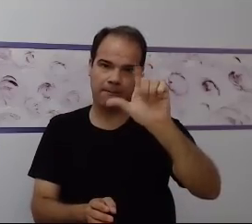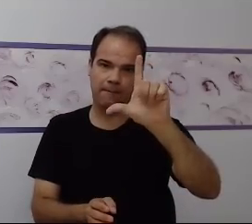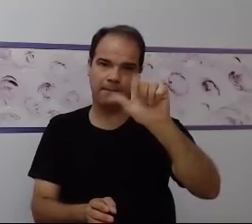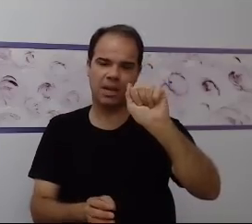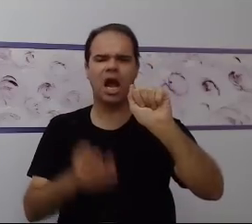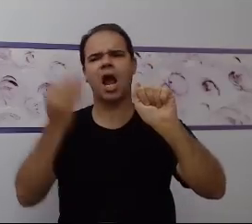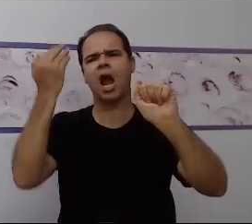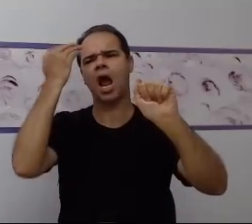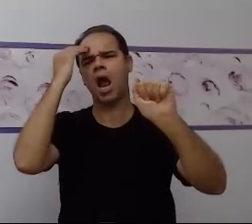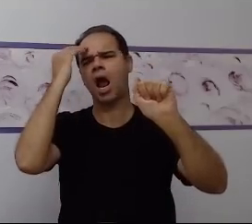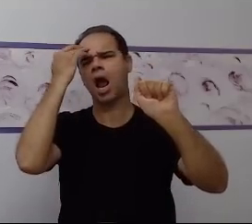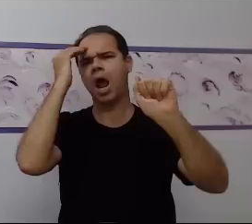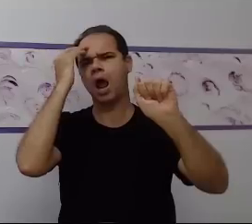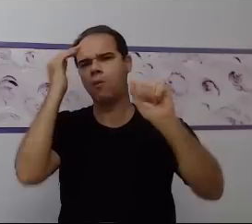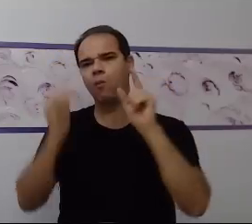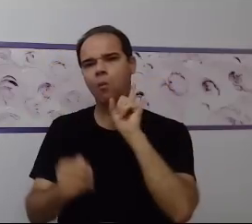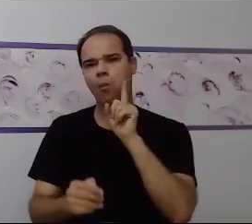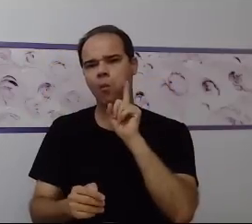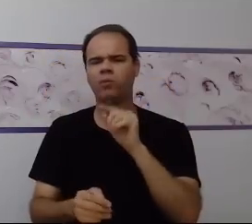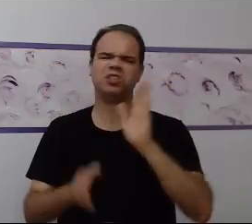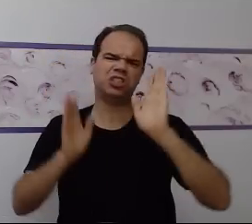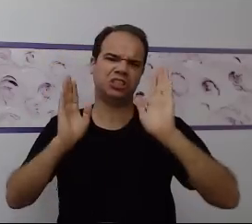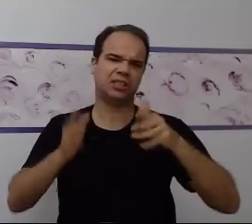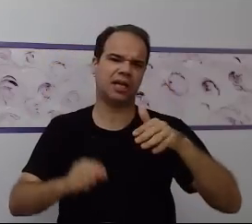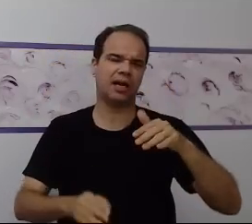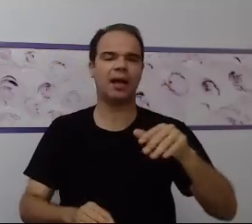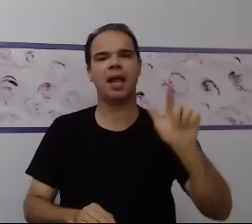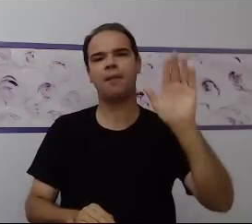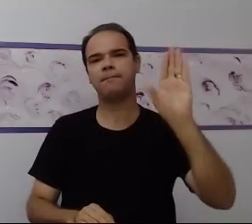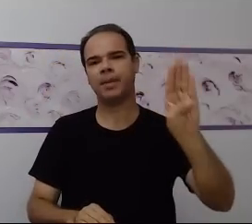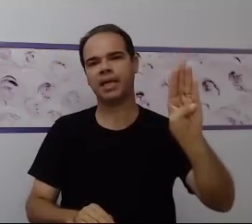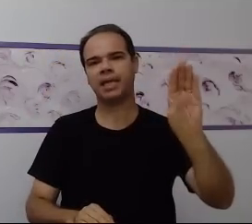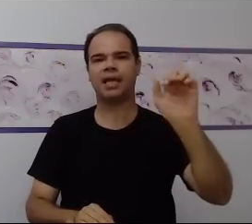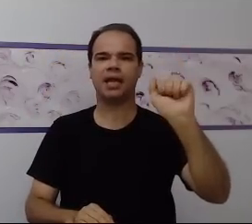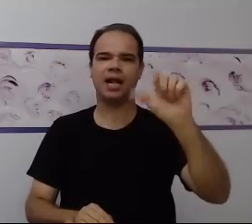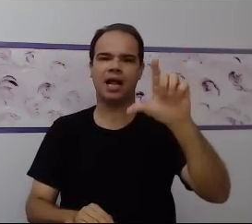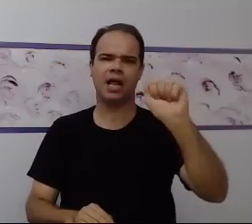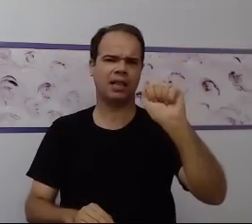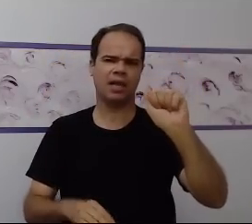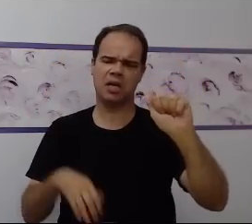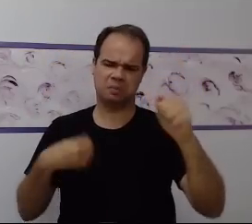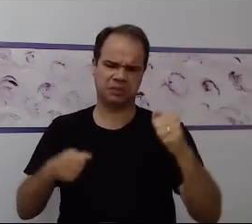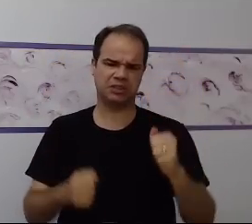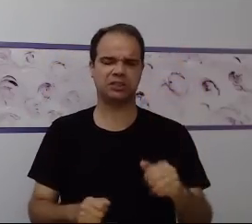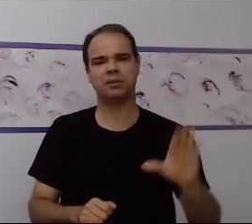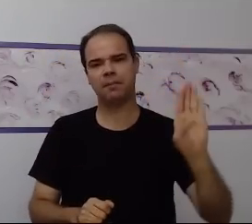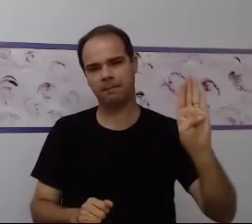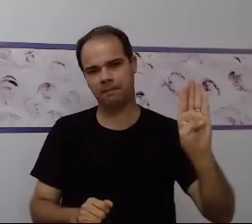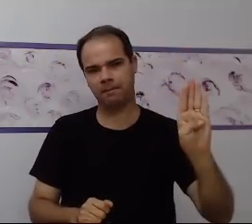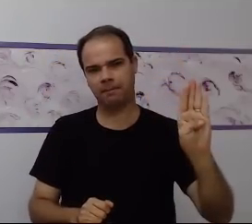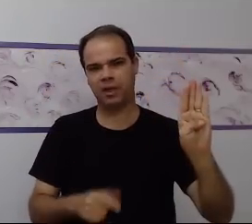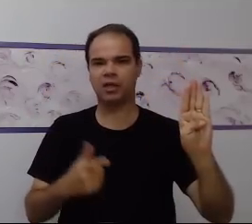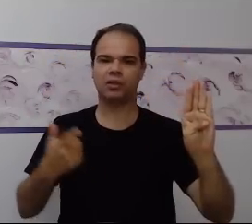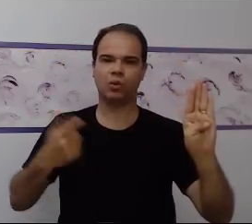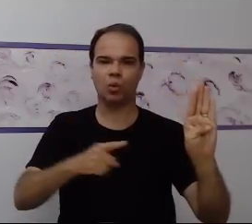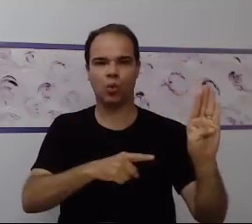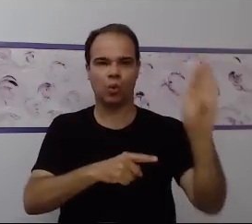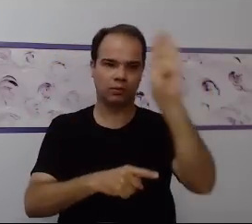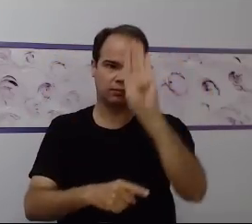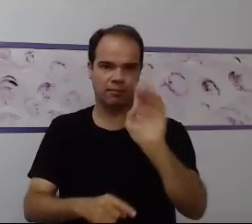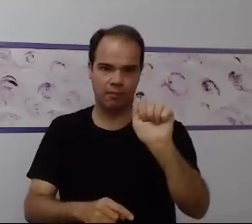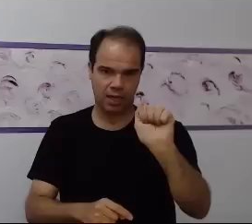compreendeu o que é a bala, já sabe as letras que compõem a bala num todo, não tem necessidade de eu trabalhar com ela de forma